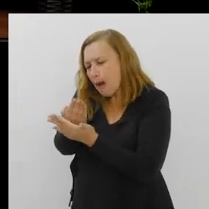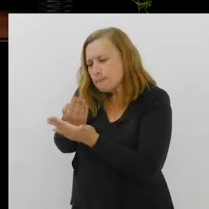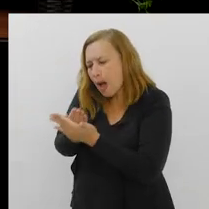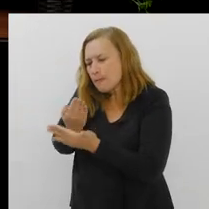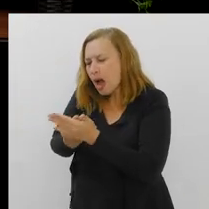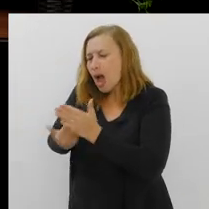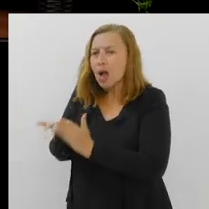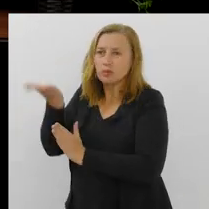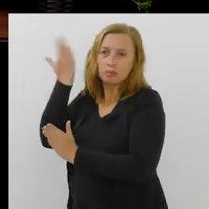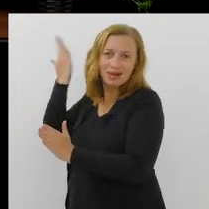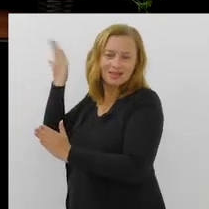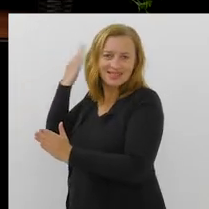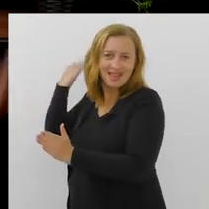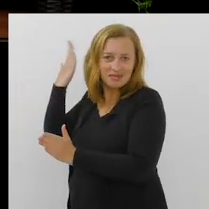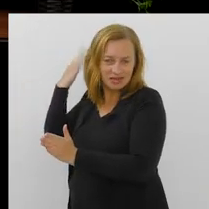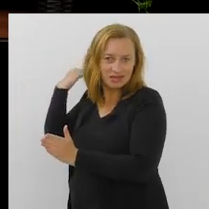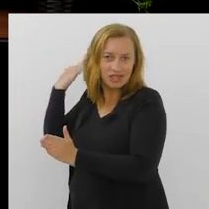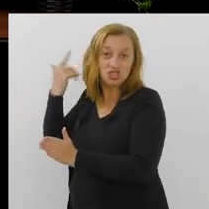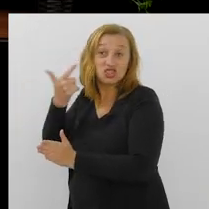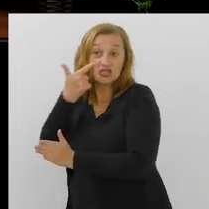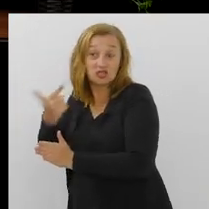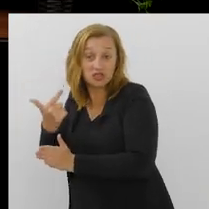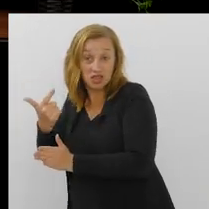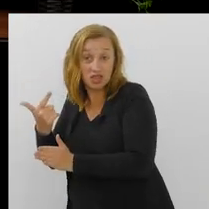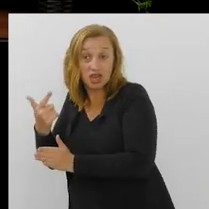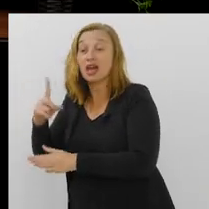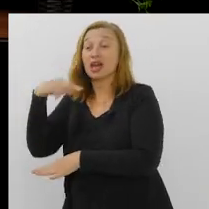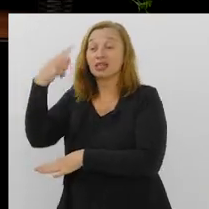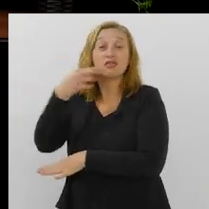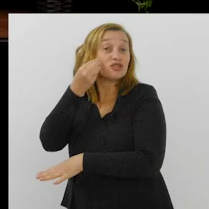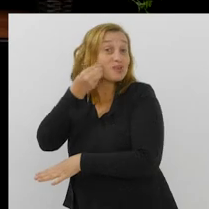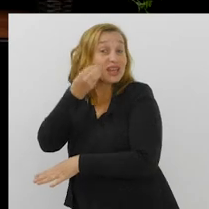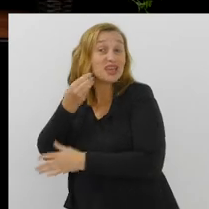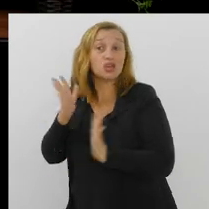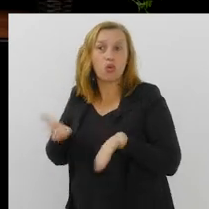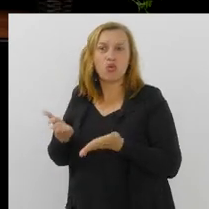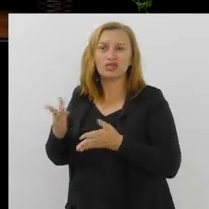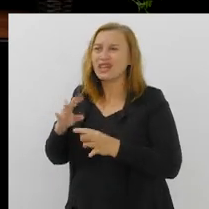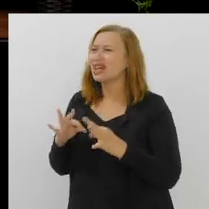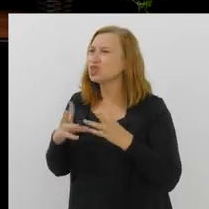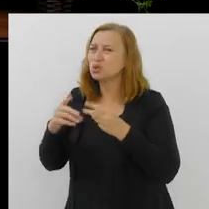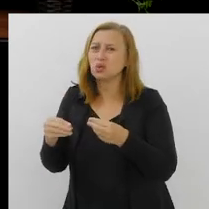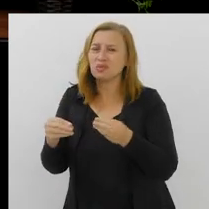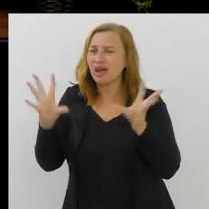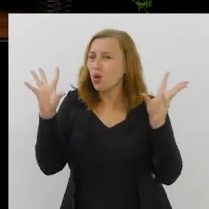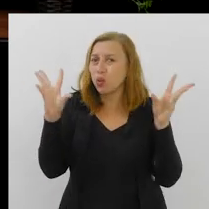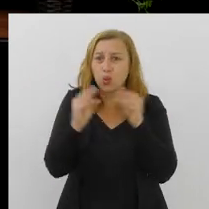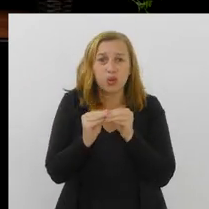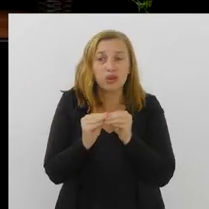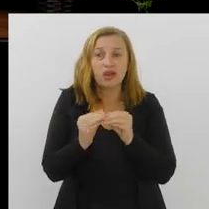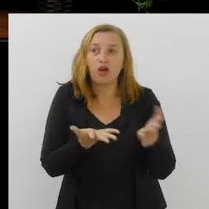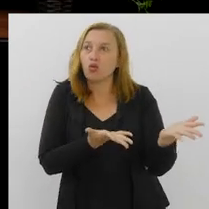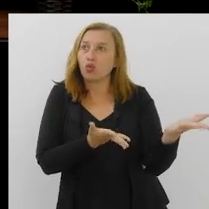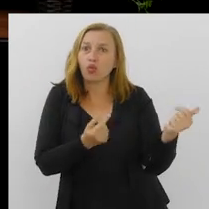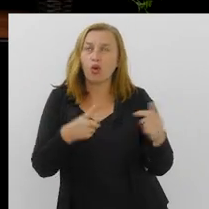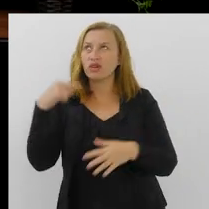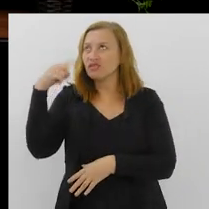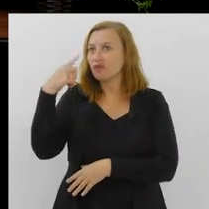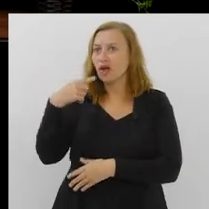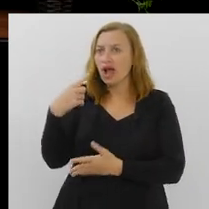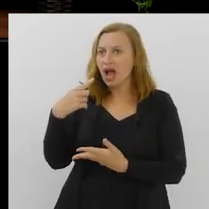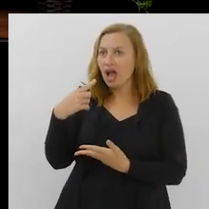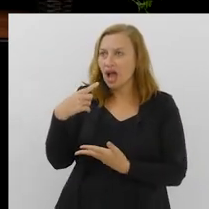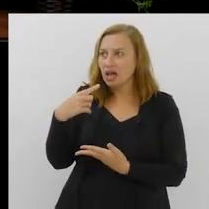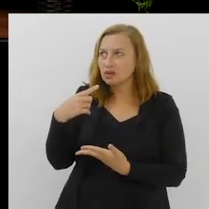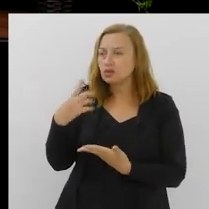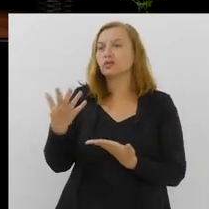E aí, para o acesso que eu tenho a professores mais experientes, a advogados mais experientes, hoje está tudo muito simplificado. Então, o jovem advogado, de forma